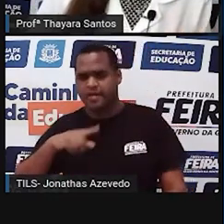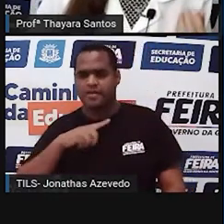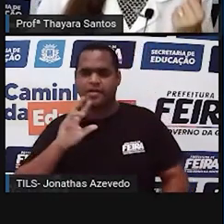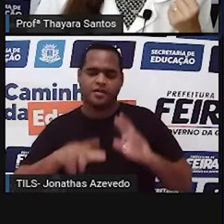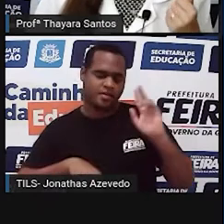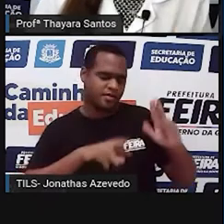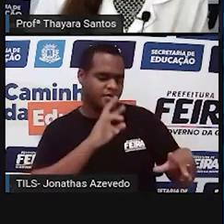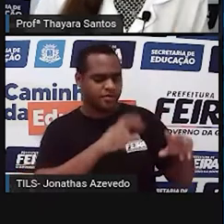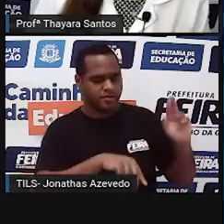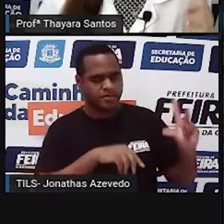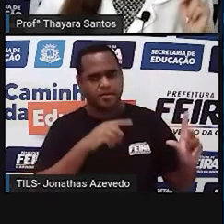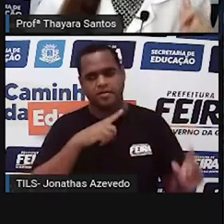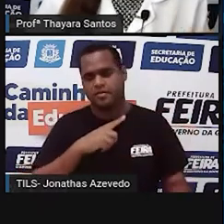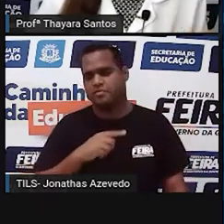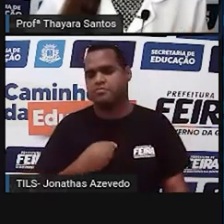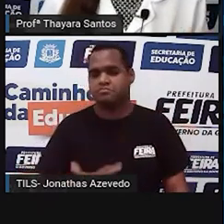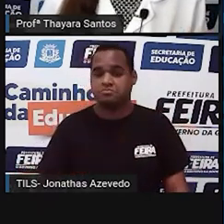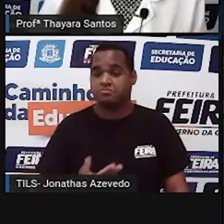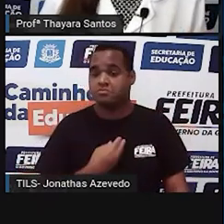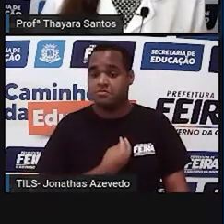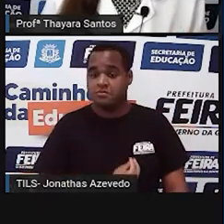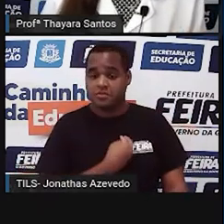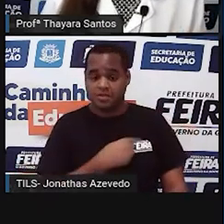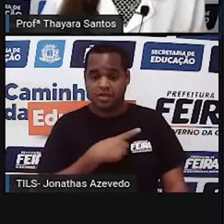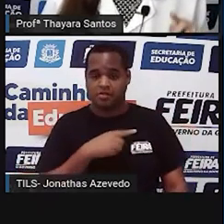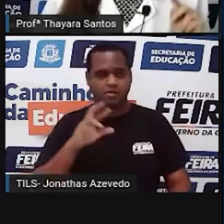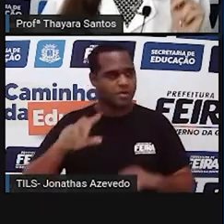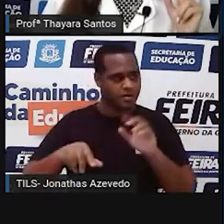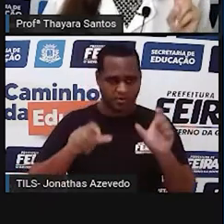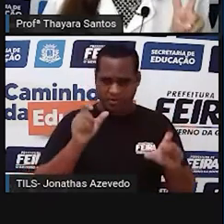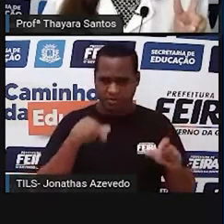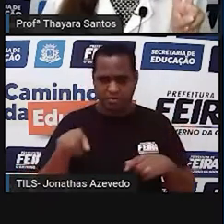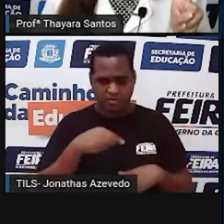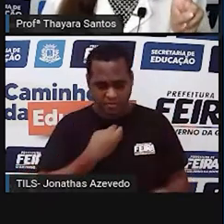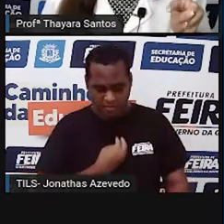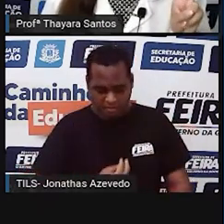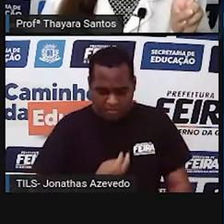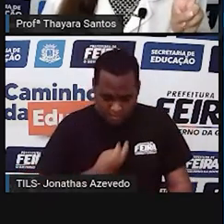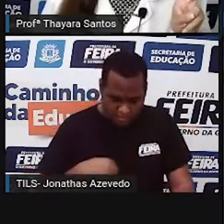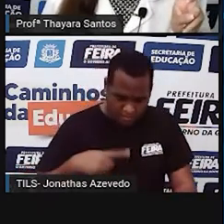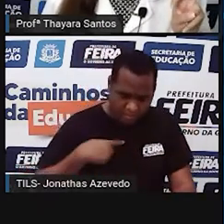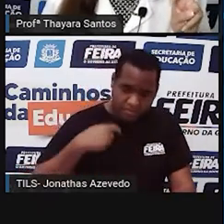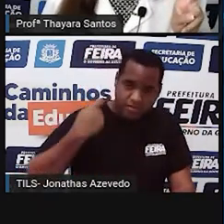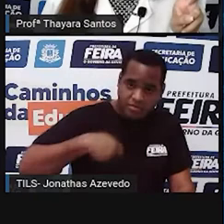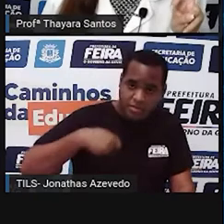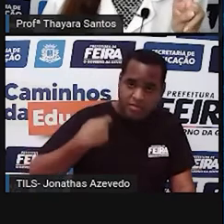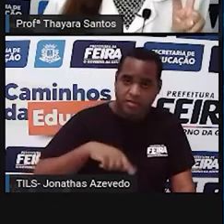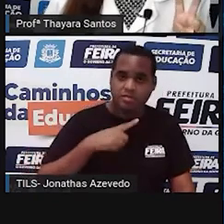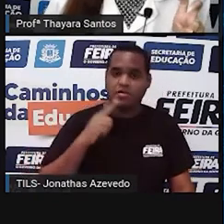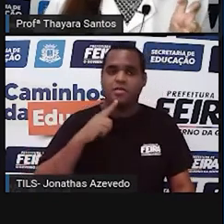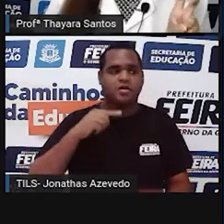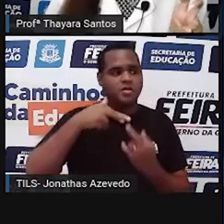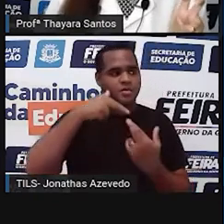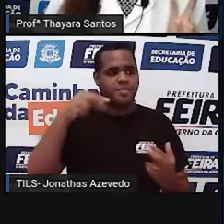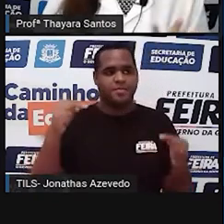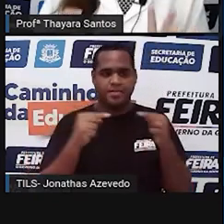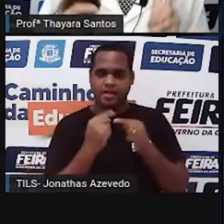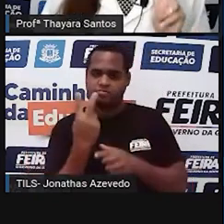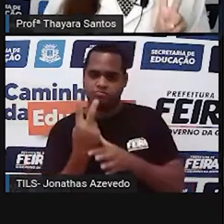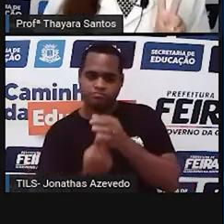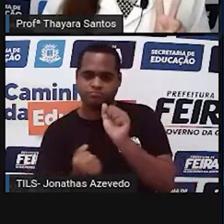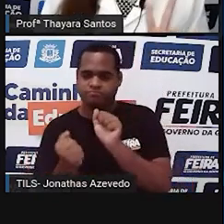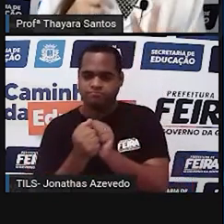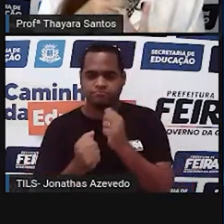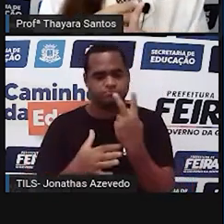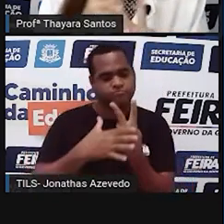gene. Como assim? Para cada característica nossa, a gente precisa de um par de alelos para conhecer essa característica. Então, é